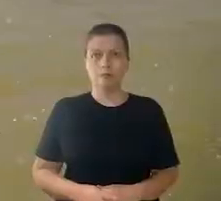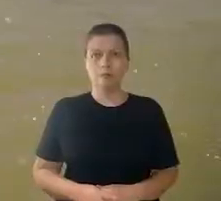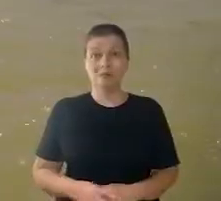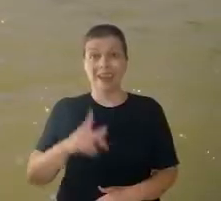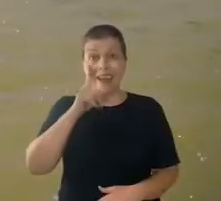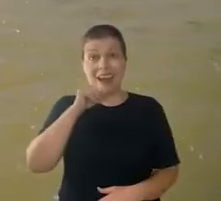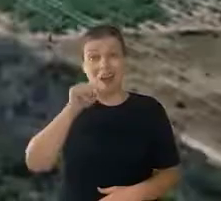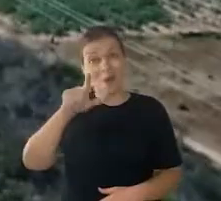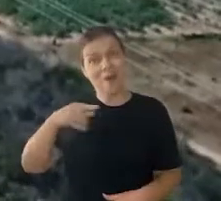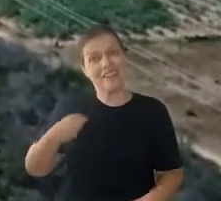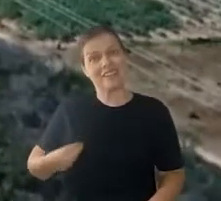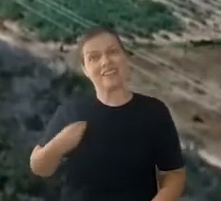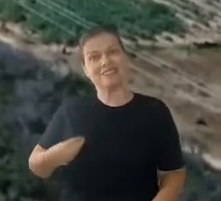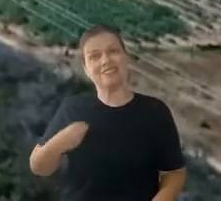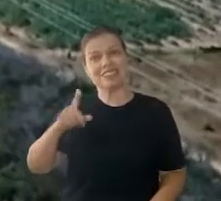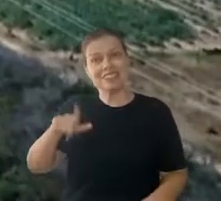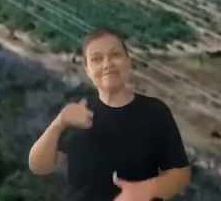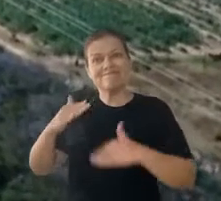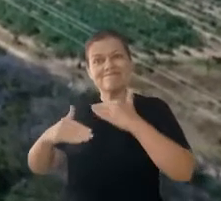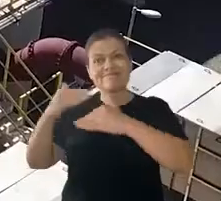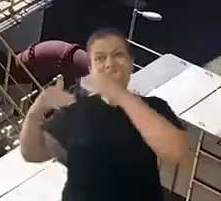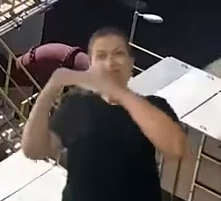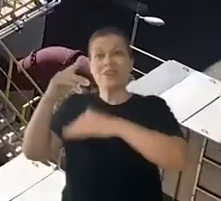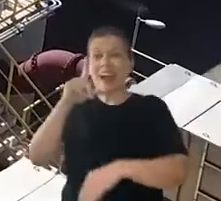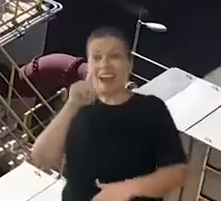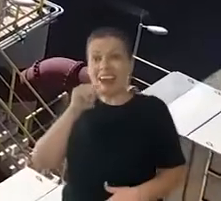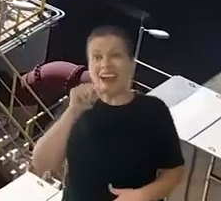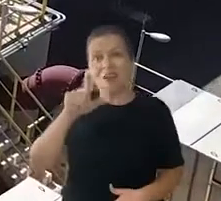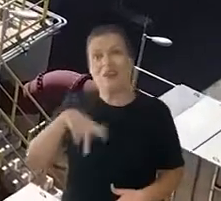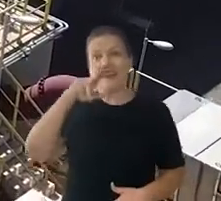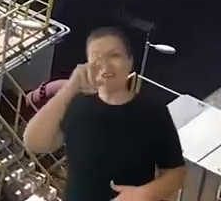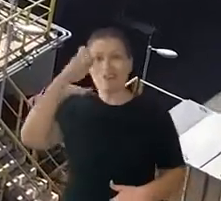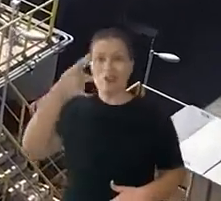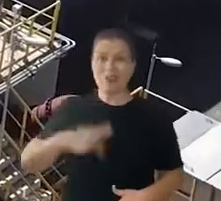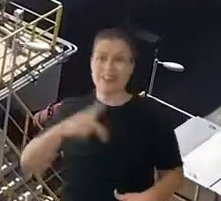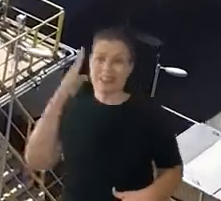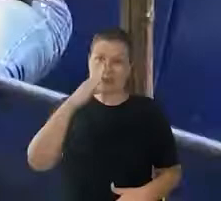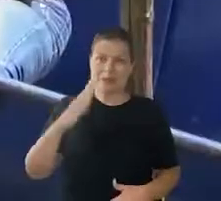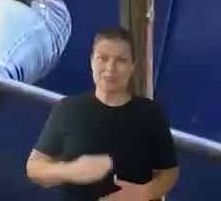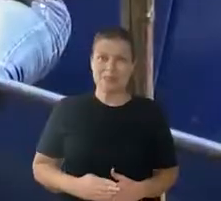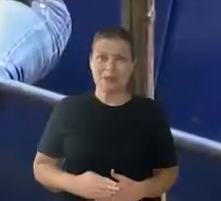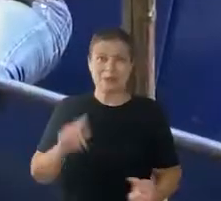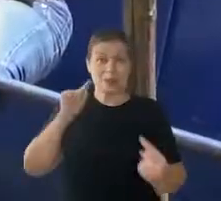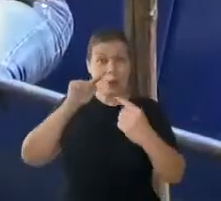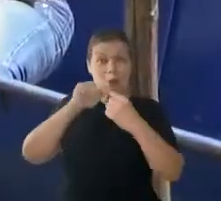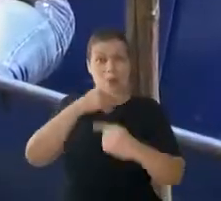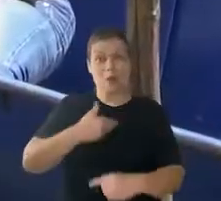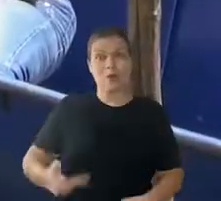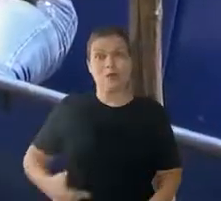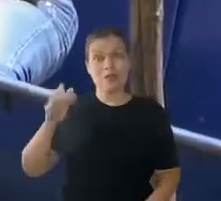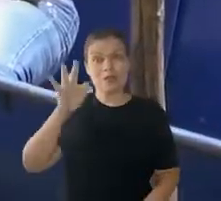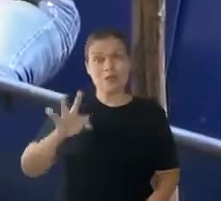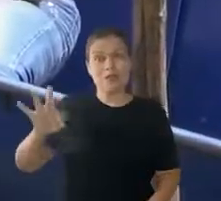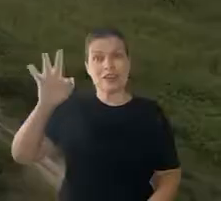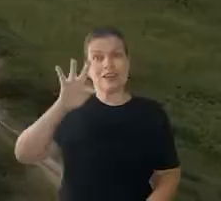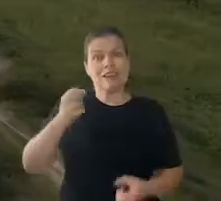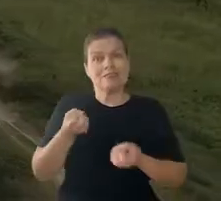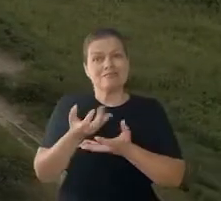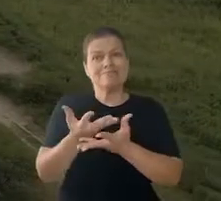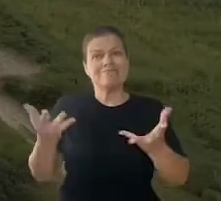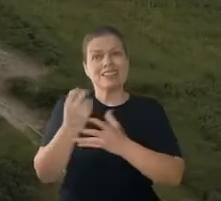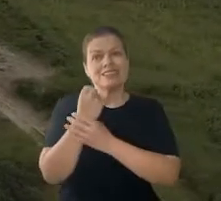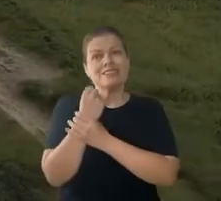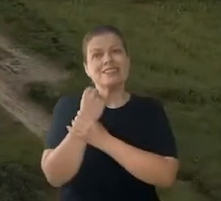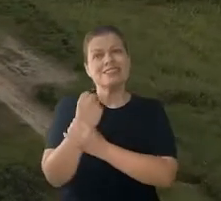Água é vida, água é desenvolvimento, água é a força do nosso Brasil e a missão do governo federal é garantir